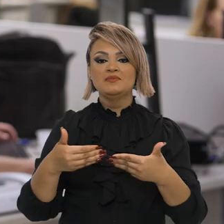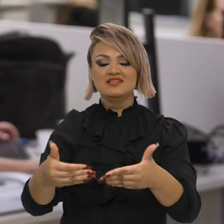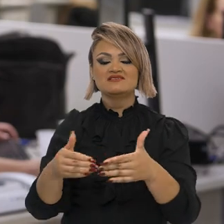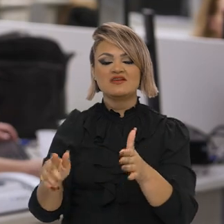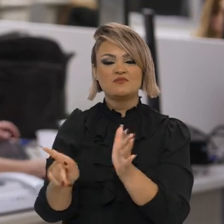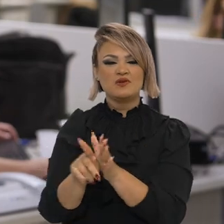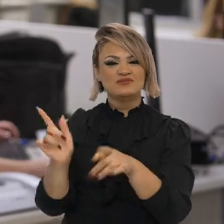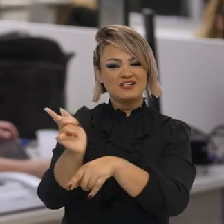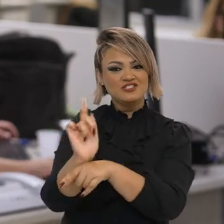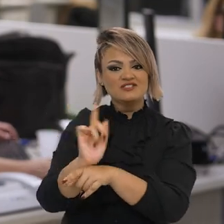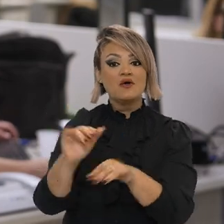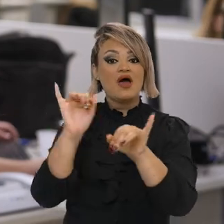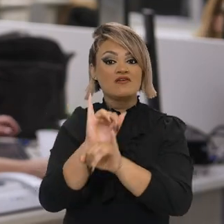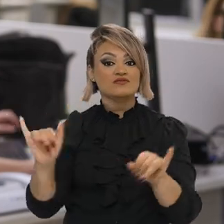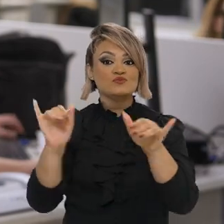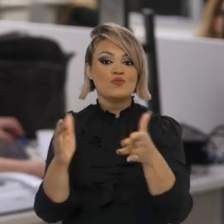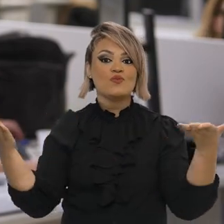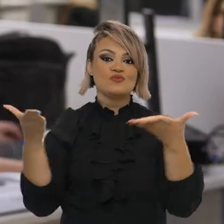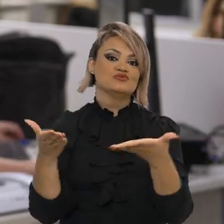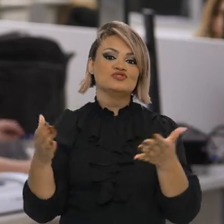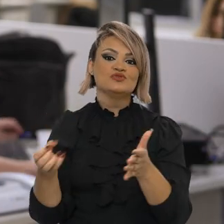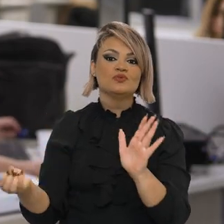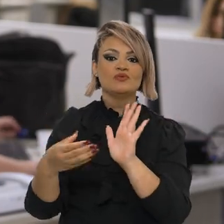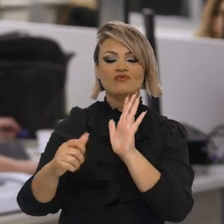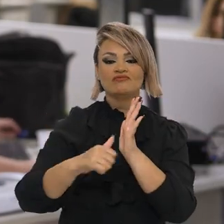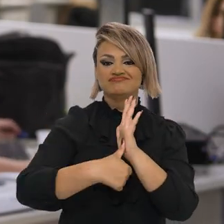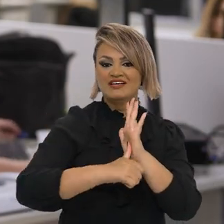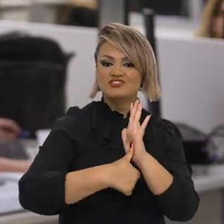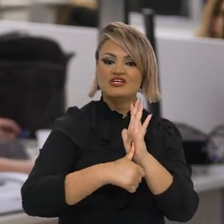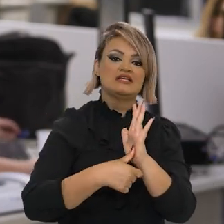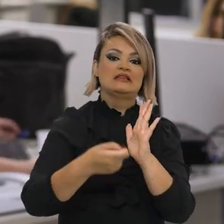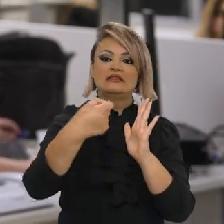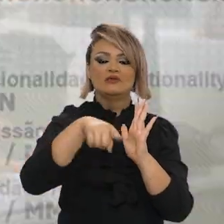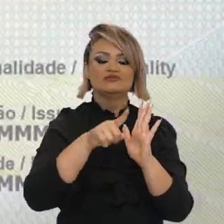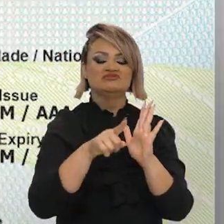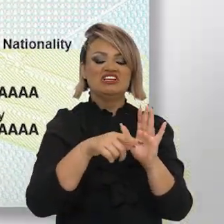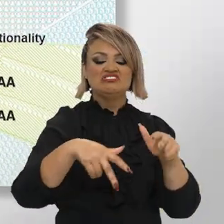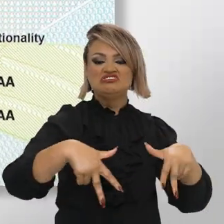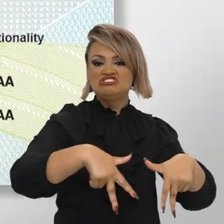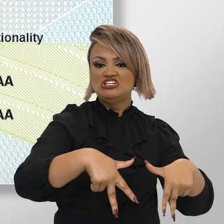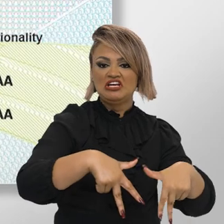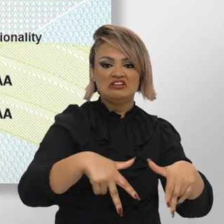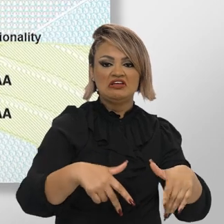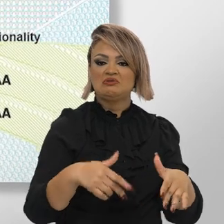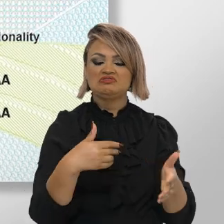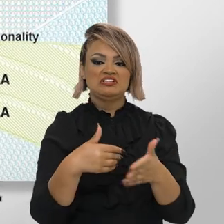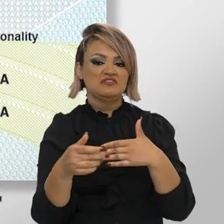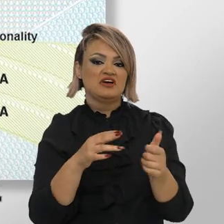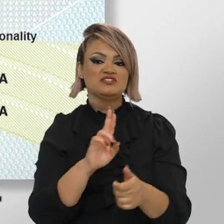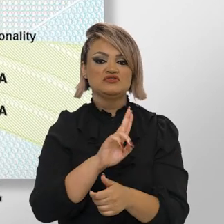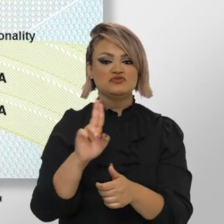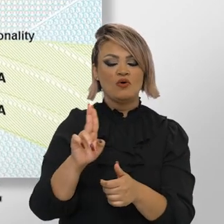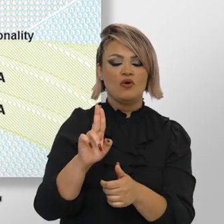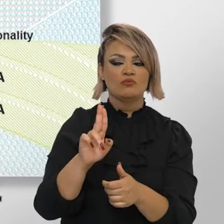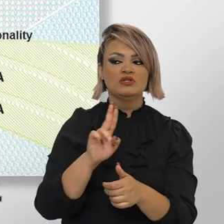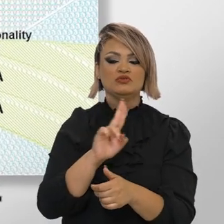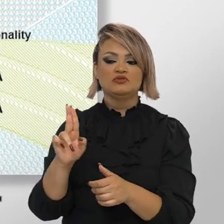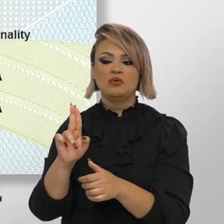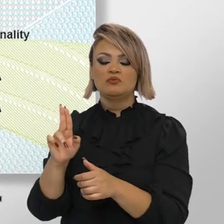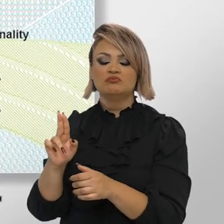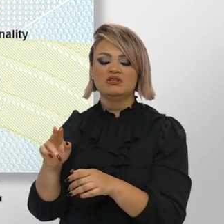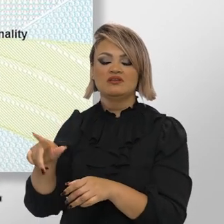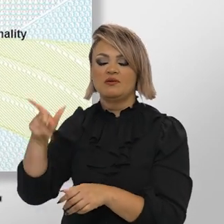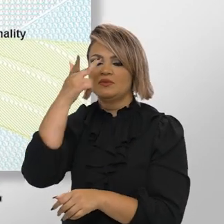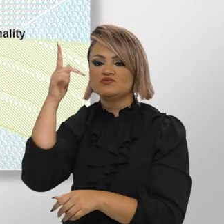de identidade. O Ministério da Gestão e Inovação anunciou hoje que o novo RG não terá o campo sexo nem distinção entre o